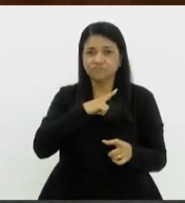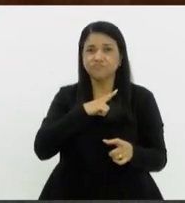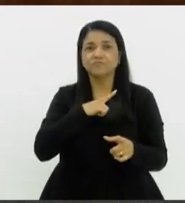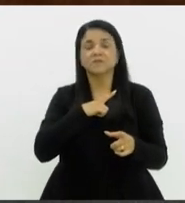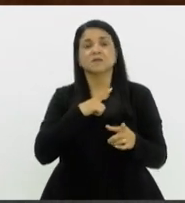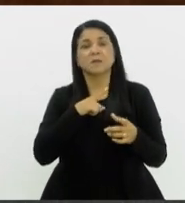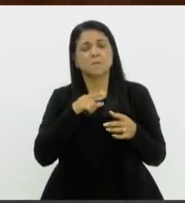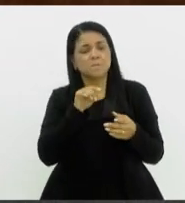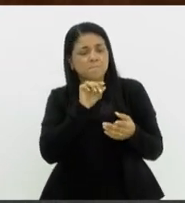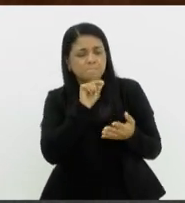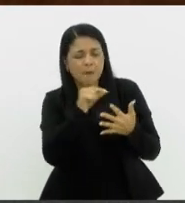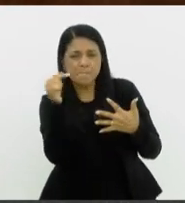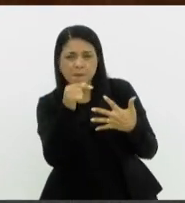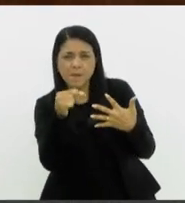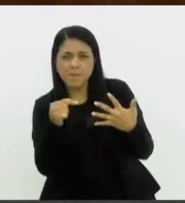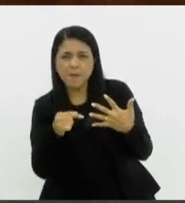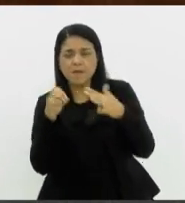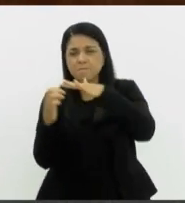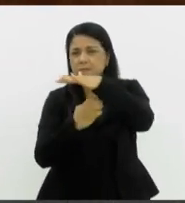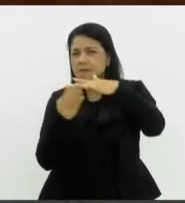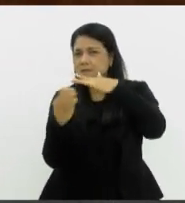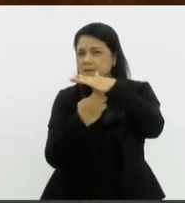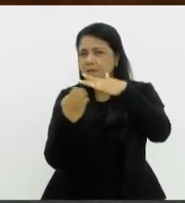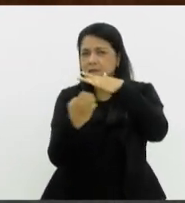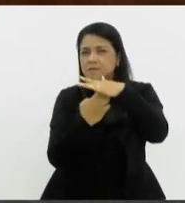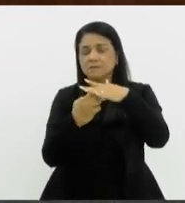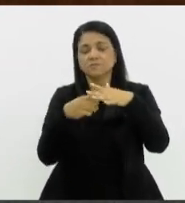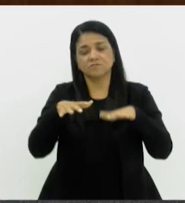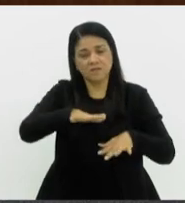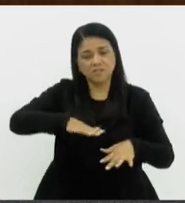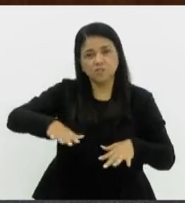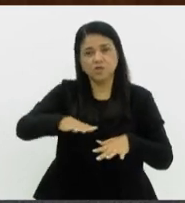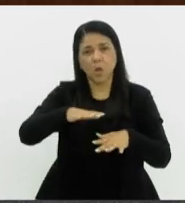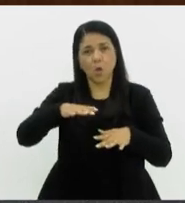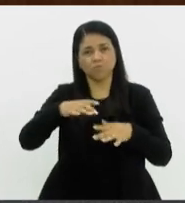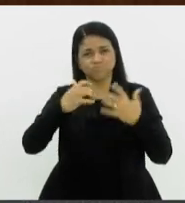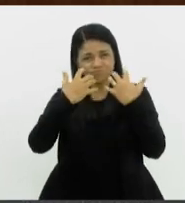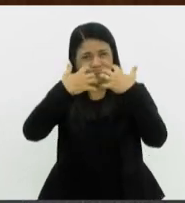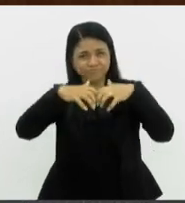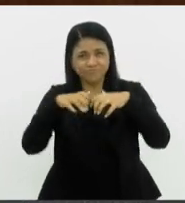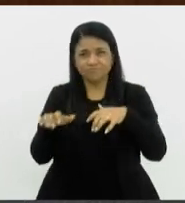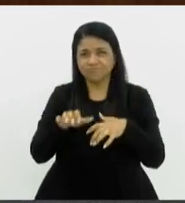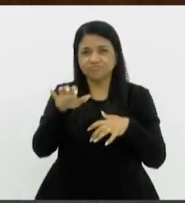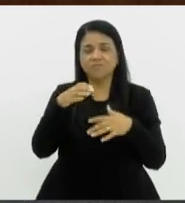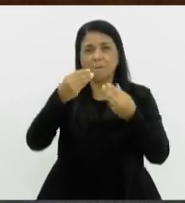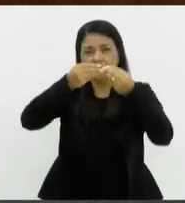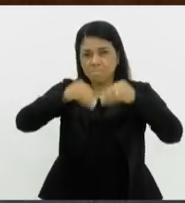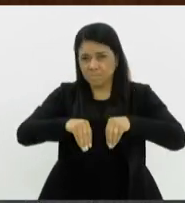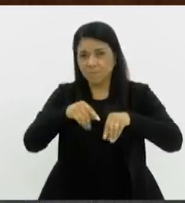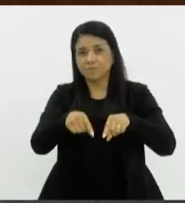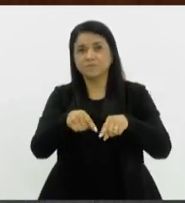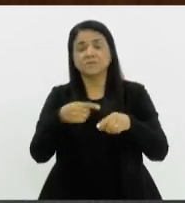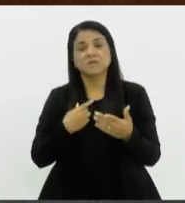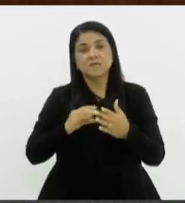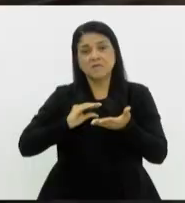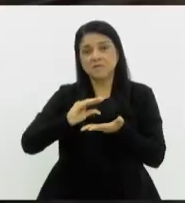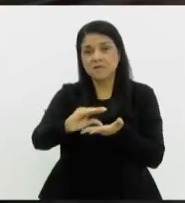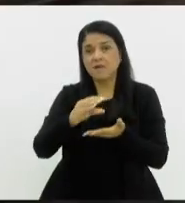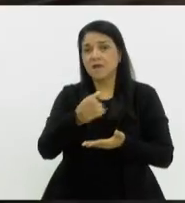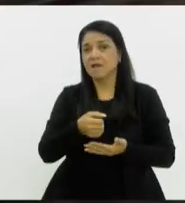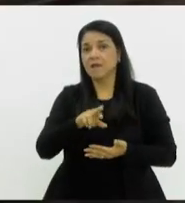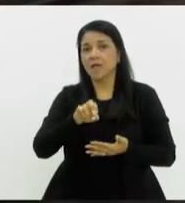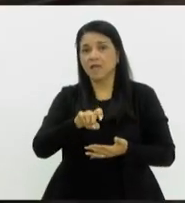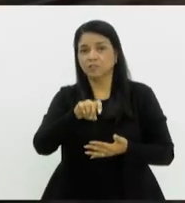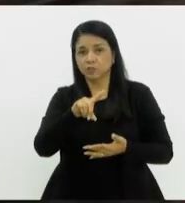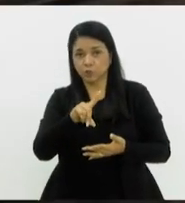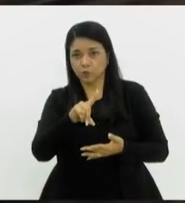micro, pequenas e médias empresas das regiões atingidas o direito a receberem um crédito através da Agerio para a